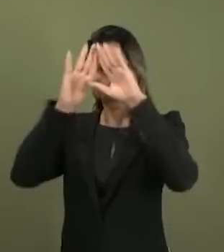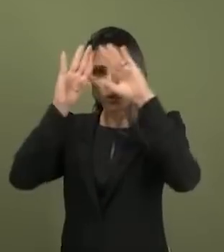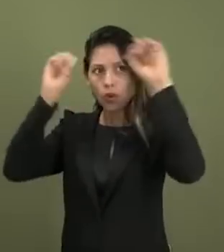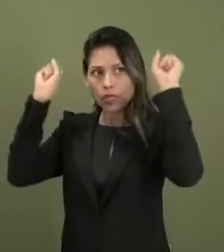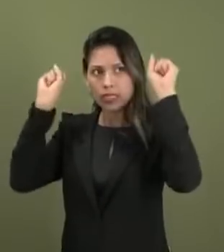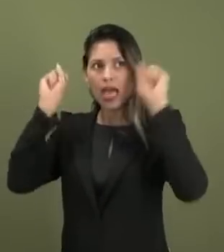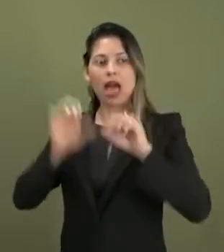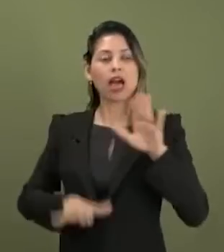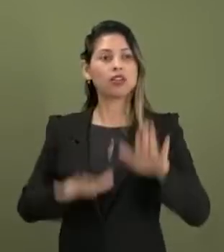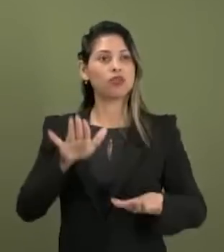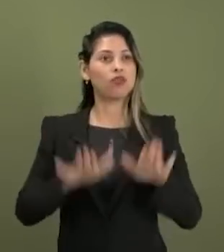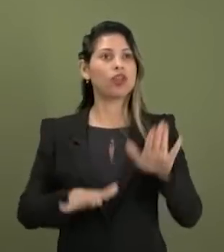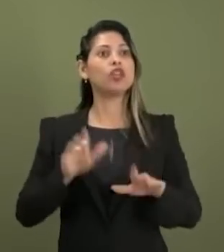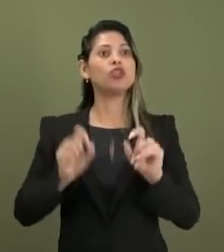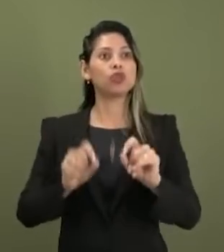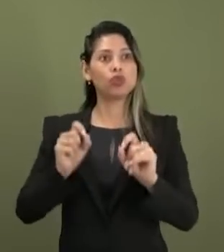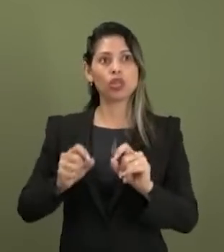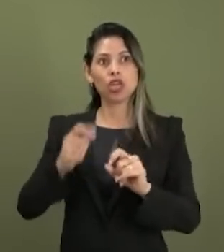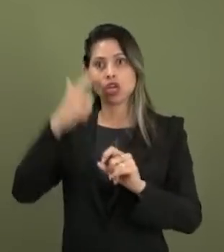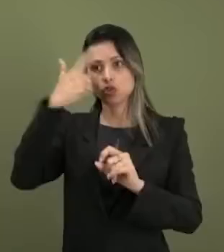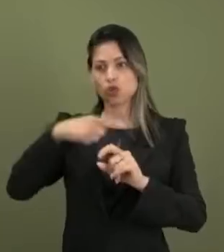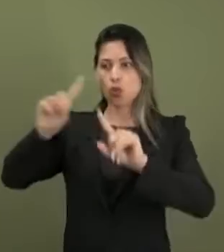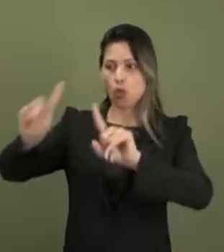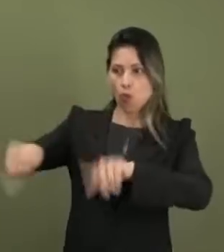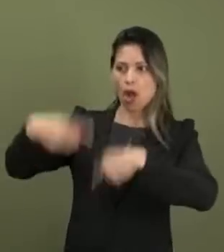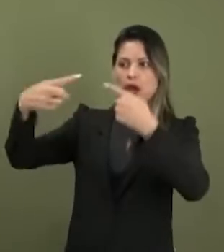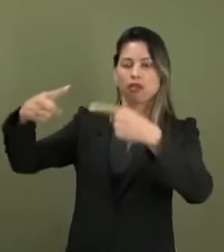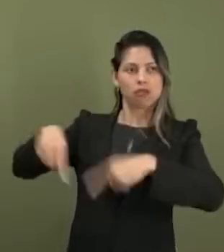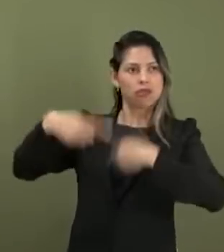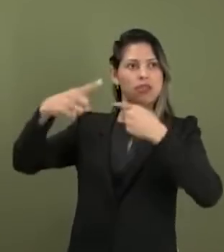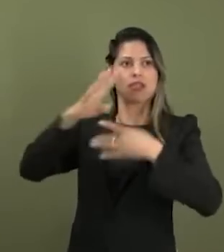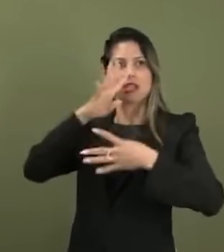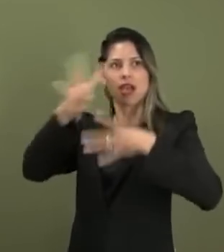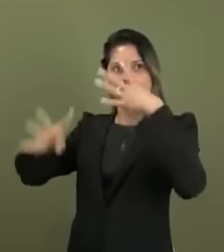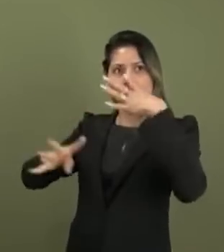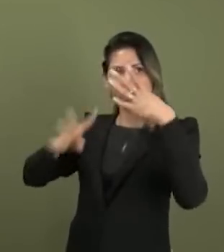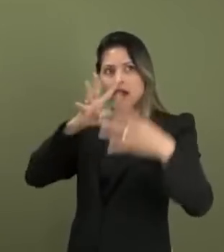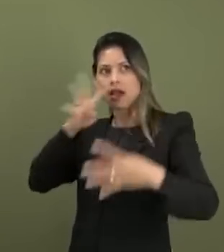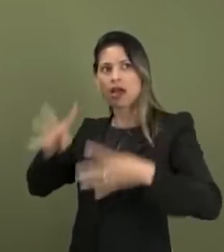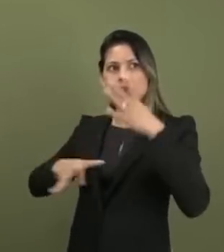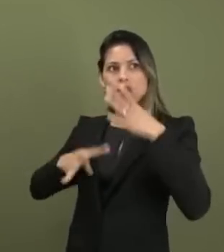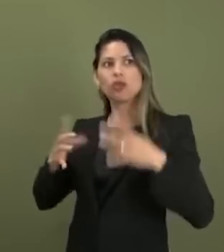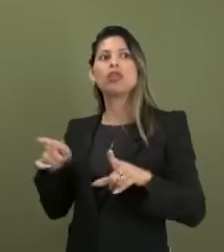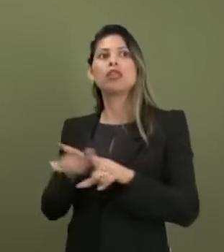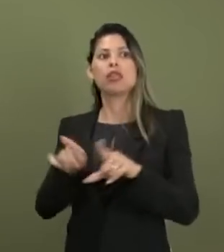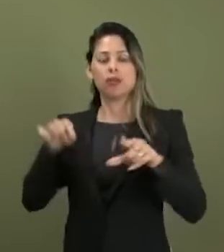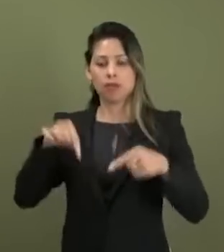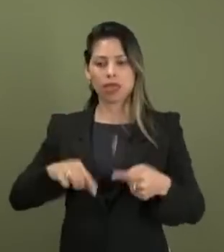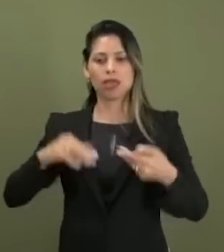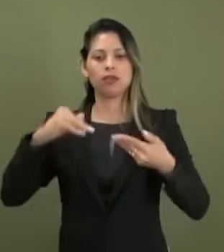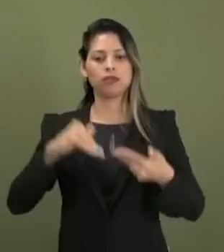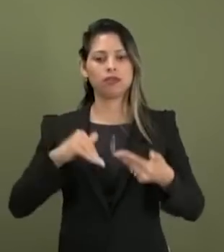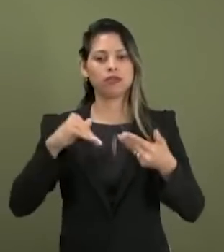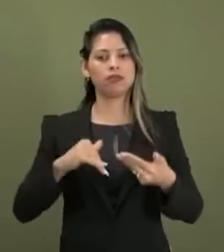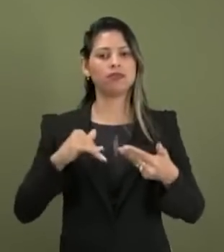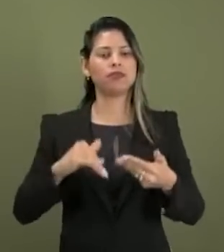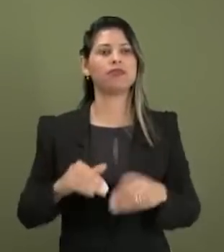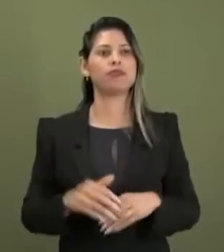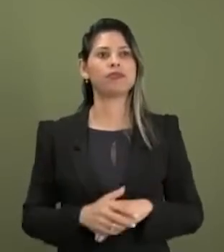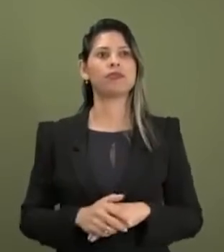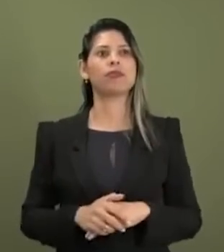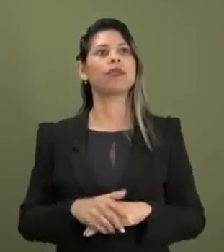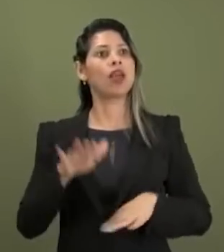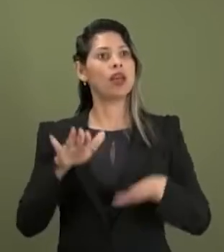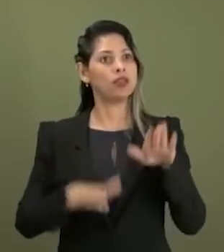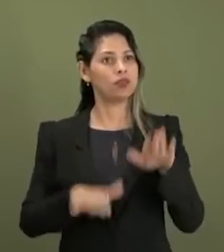injustamente atacado por diversos segmentos, inclusive do Congresso Nacional, e digo injustamente porque diversas